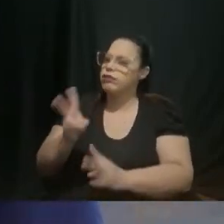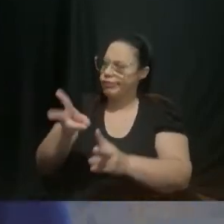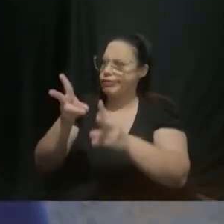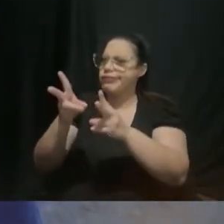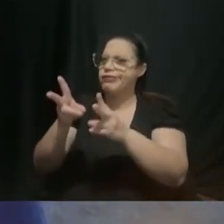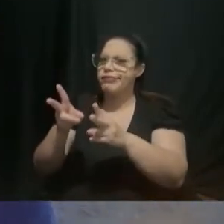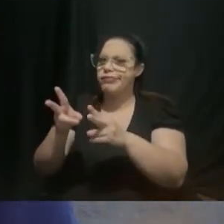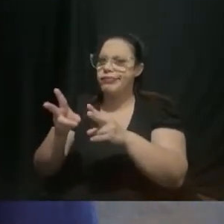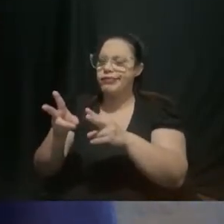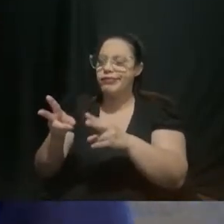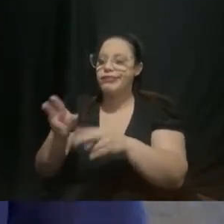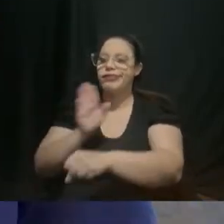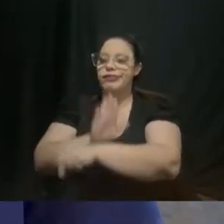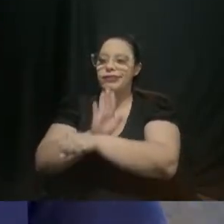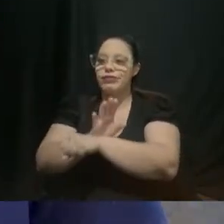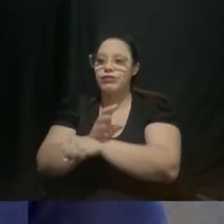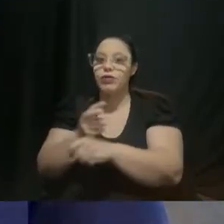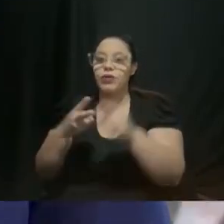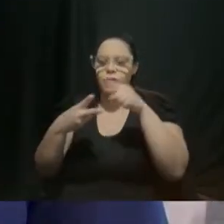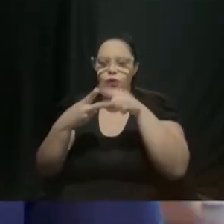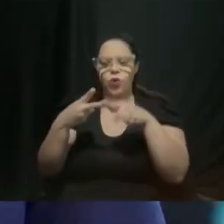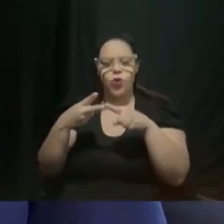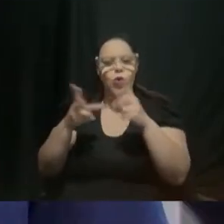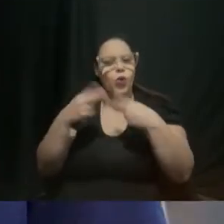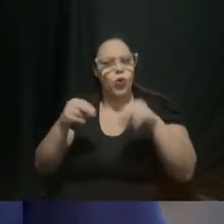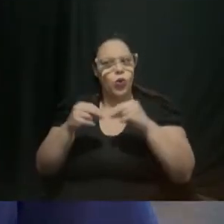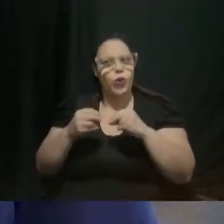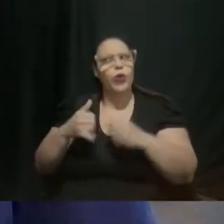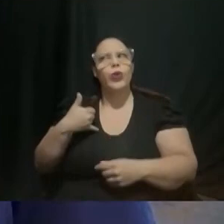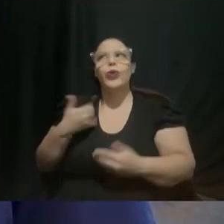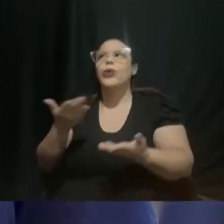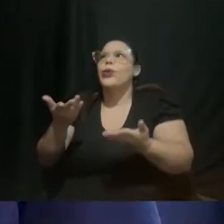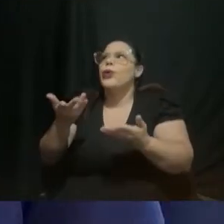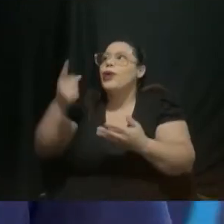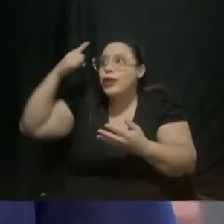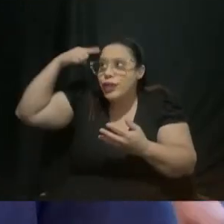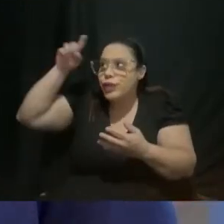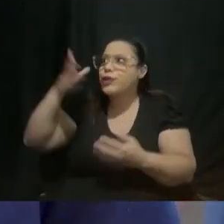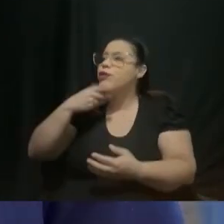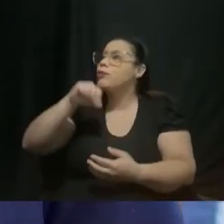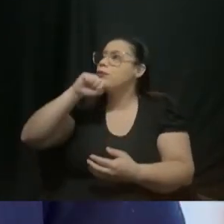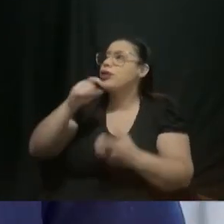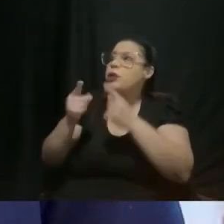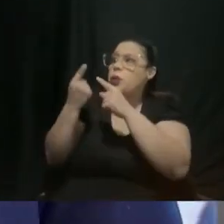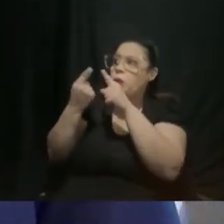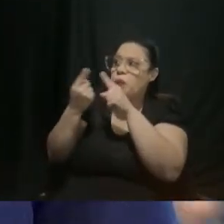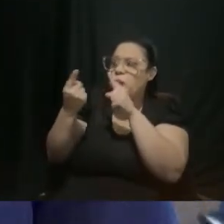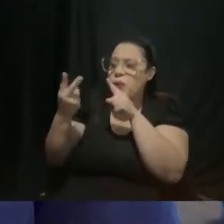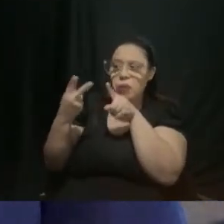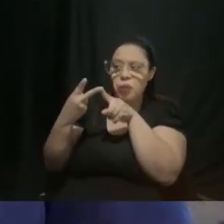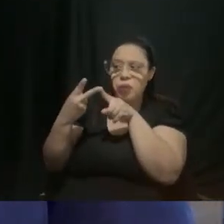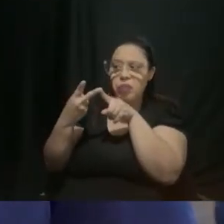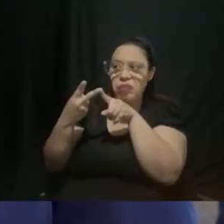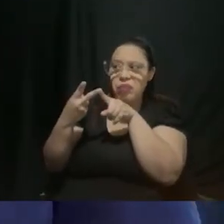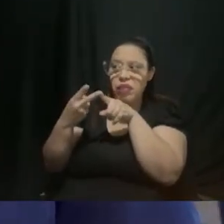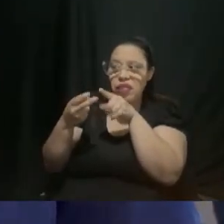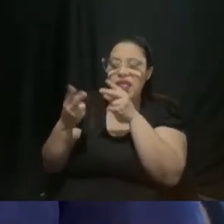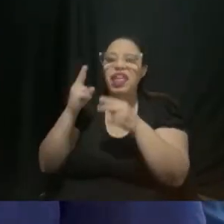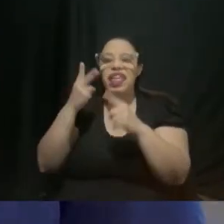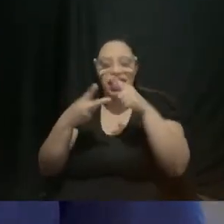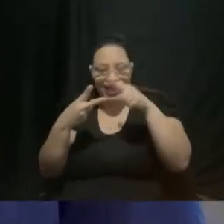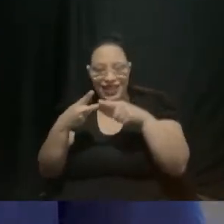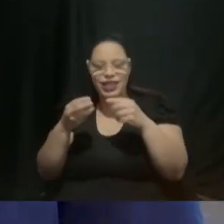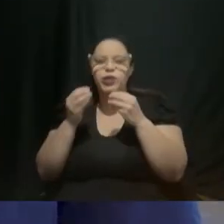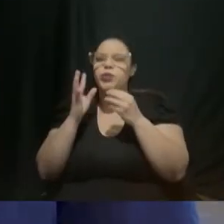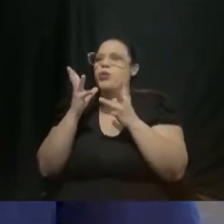ganha um presente ou dois já que ele faz aniversário e dia dos pais também Ah, acho que com certeza ele ganharia dois que ele merece é uma pessoa maravilhosa ele